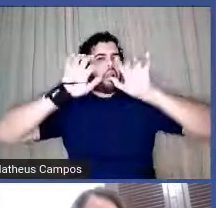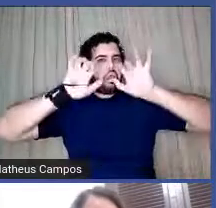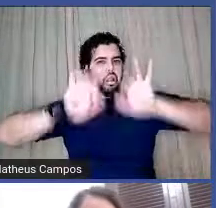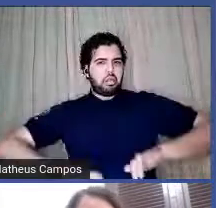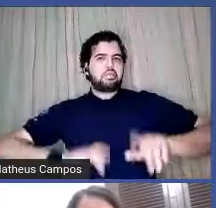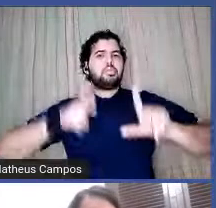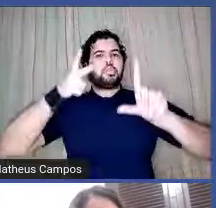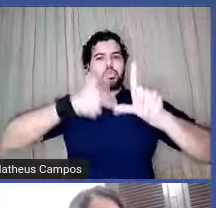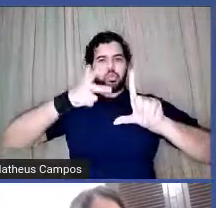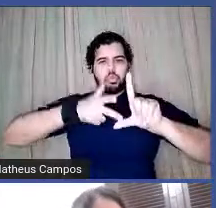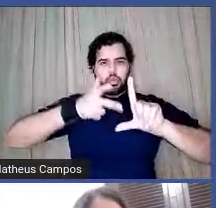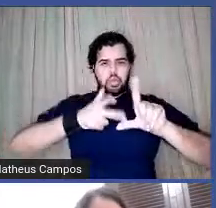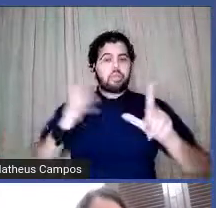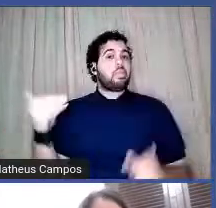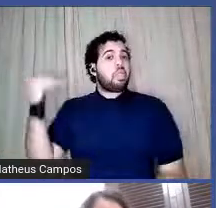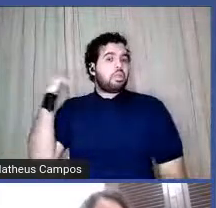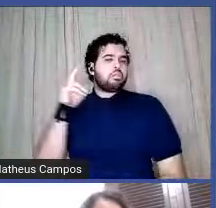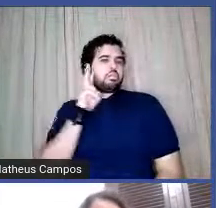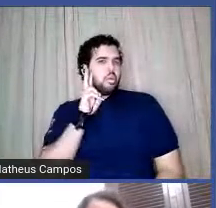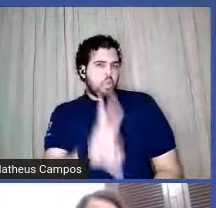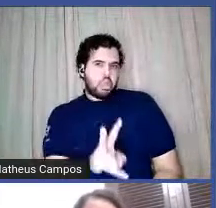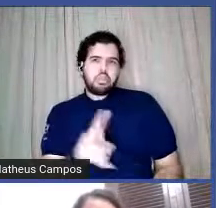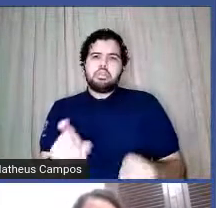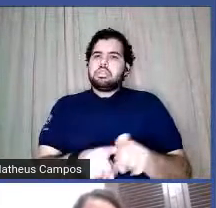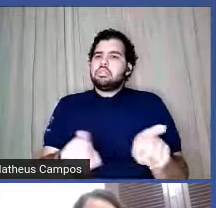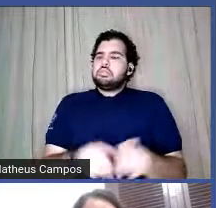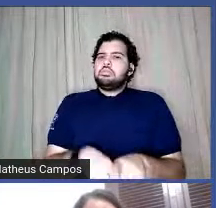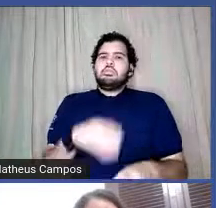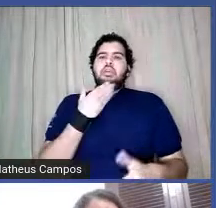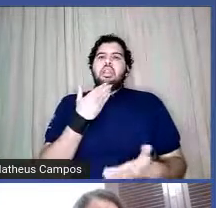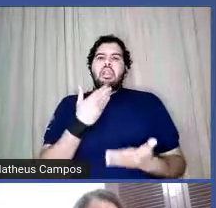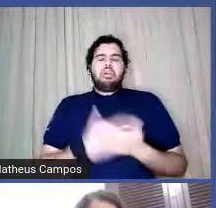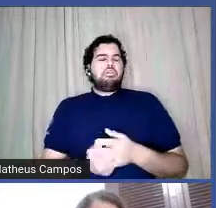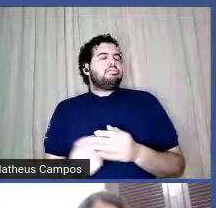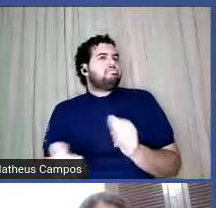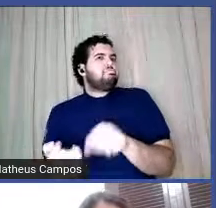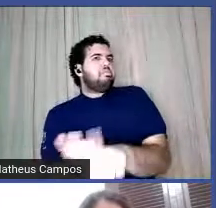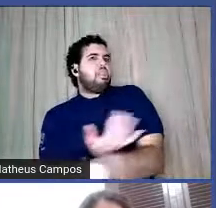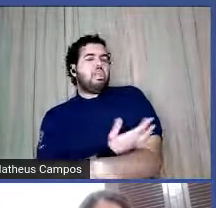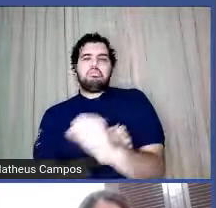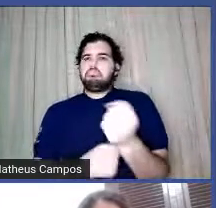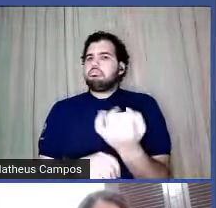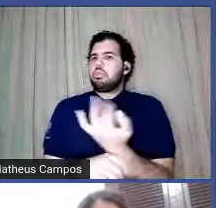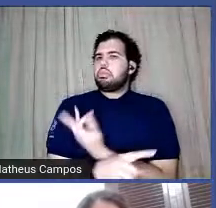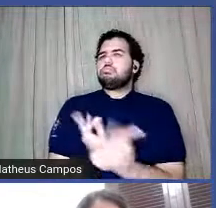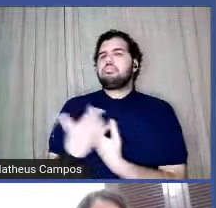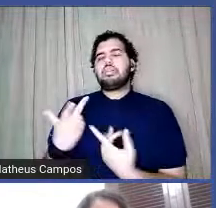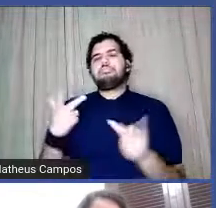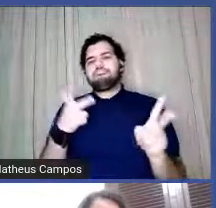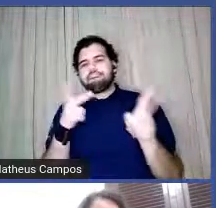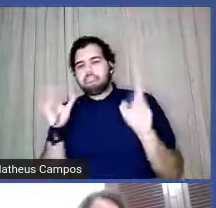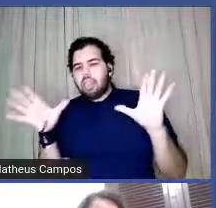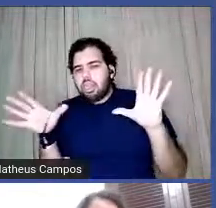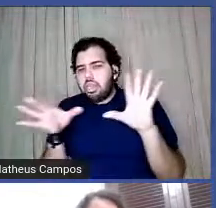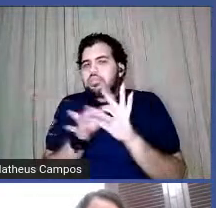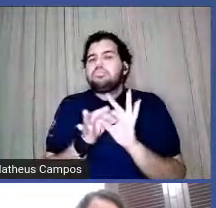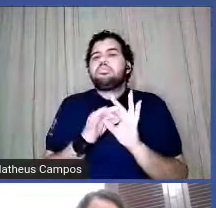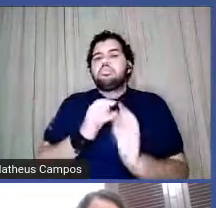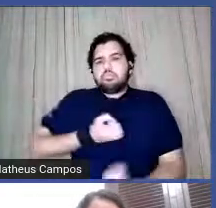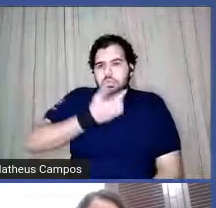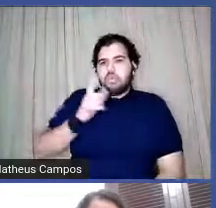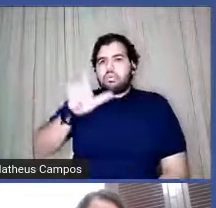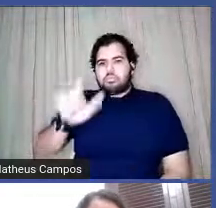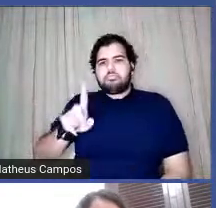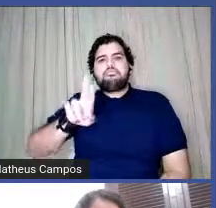e que quando eu vi também eu fiquei encantada. Eu me identifiquei muito com o poema da Sabrina e eu acho que ele traz um